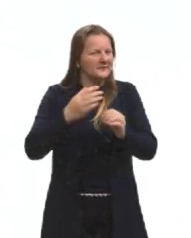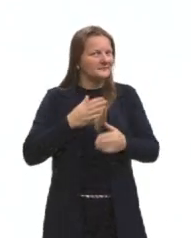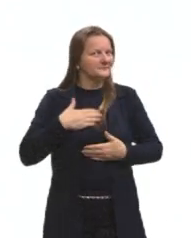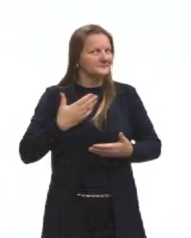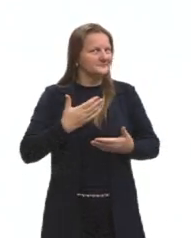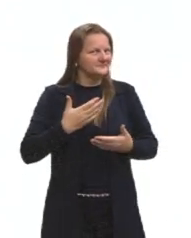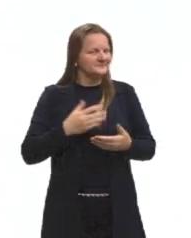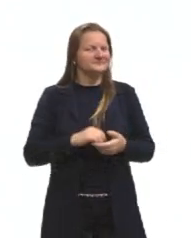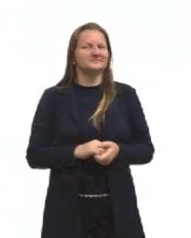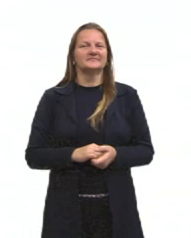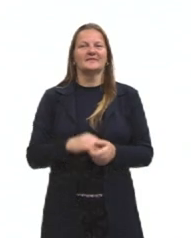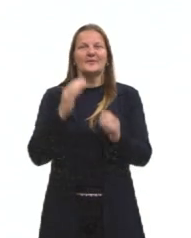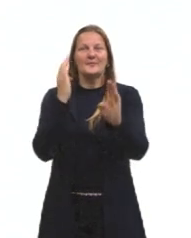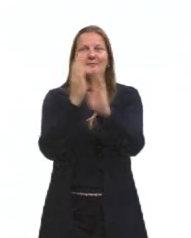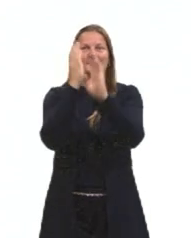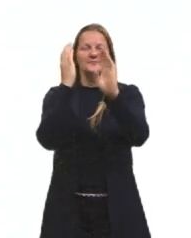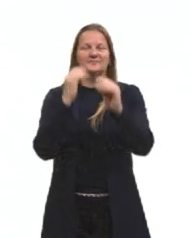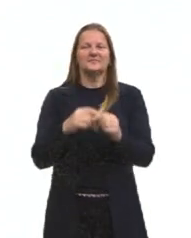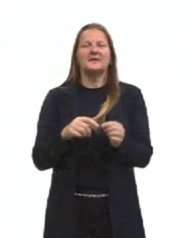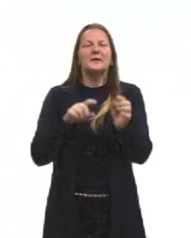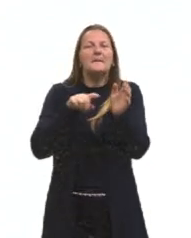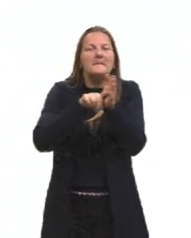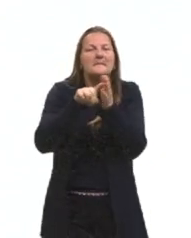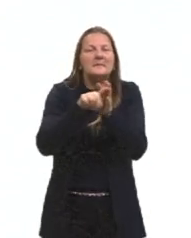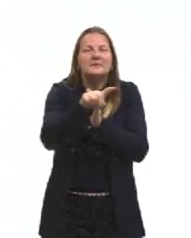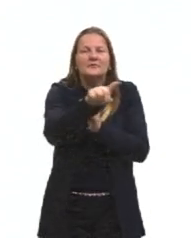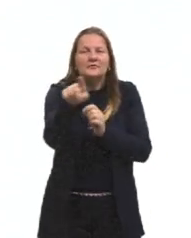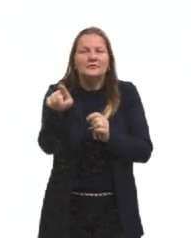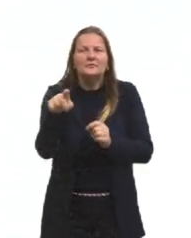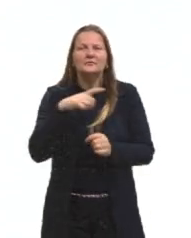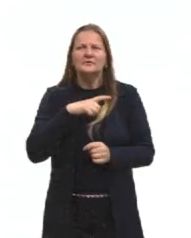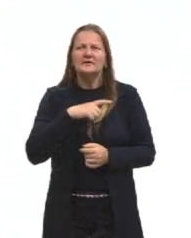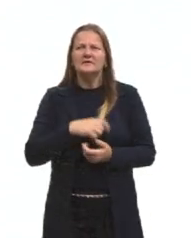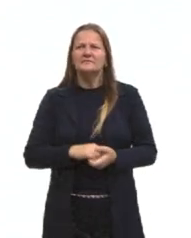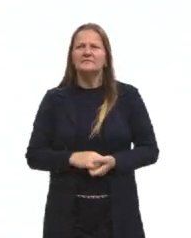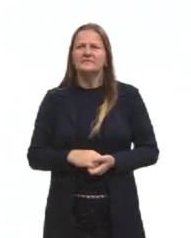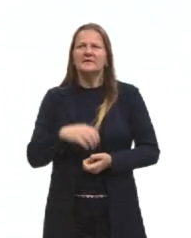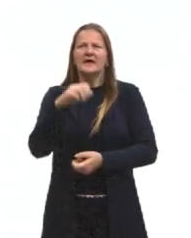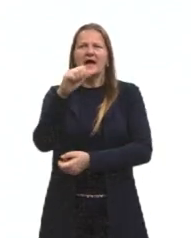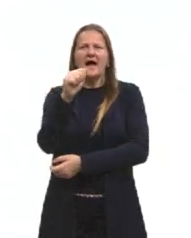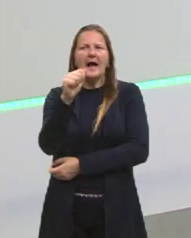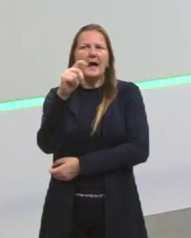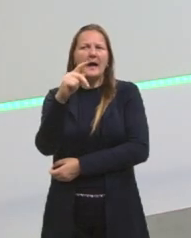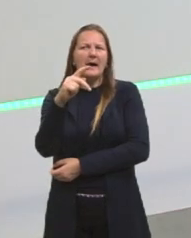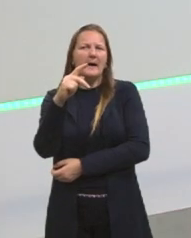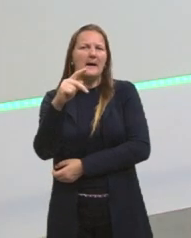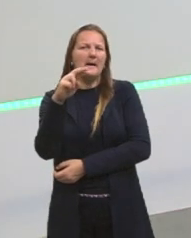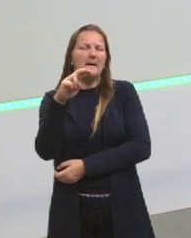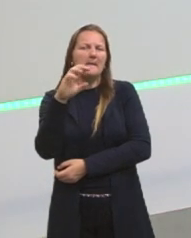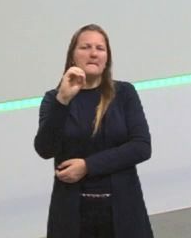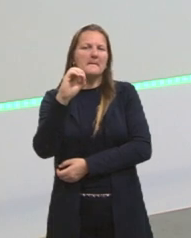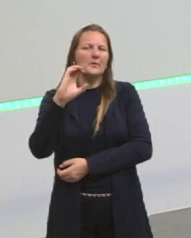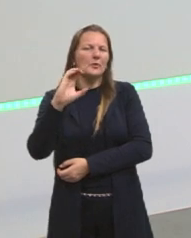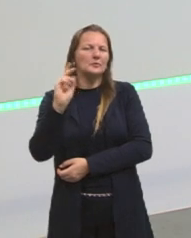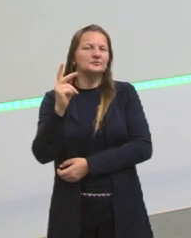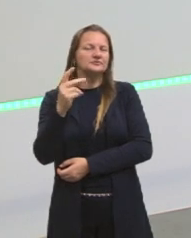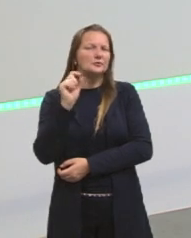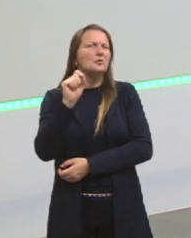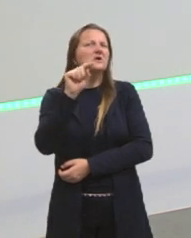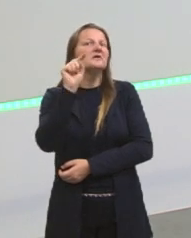Mas a minha primeira pergunta para vocês é, você tem approach? O que é um approach? Vamos dar uma olhadinha.